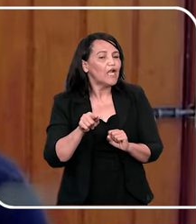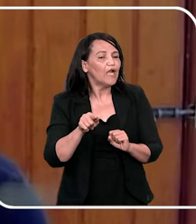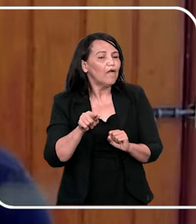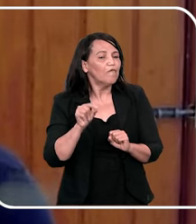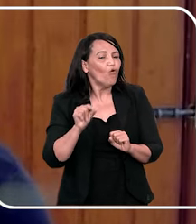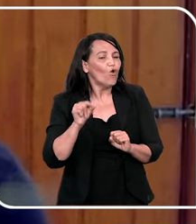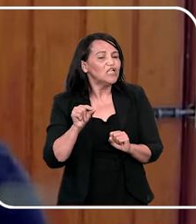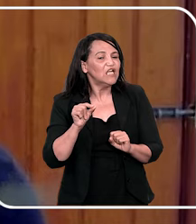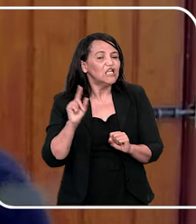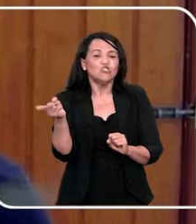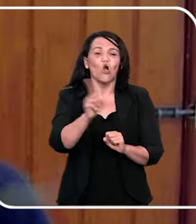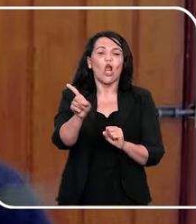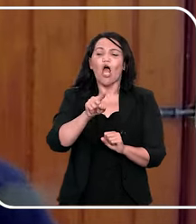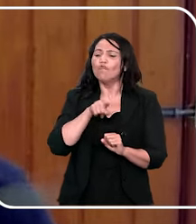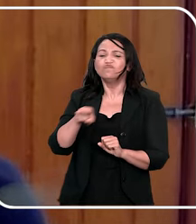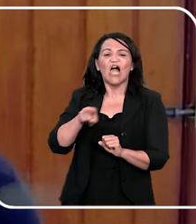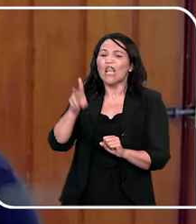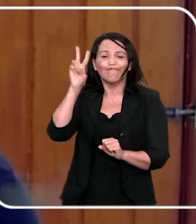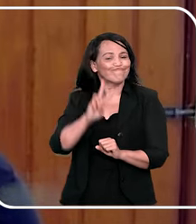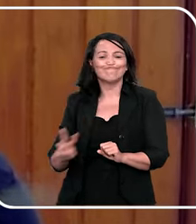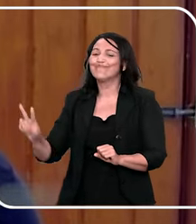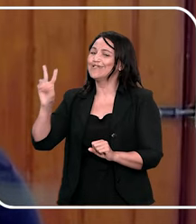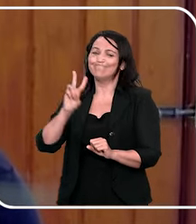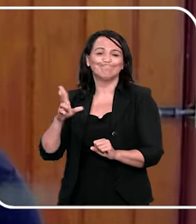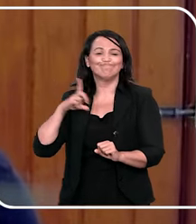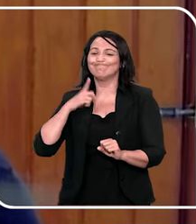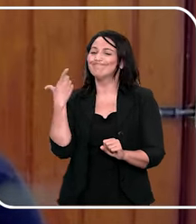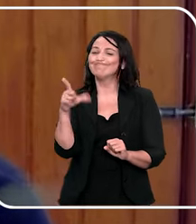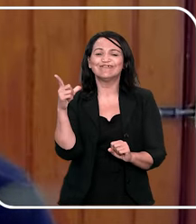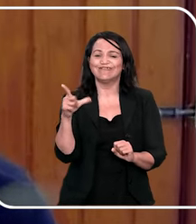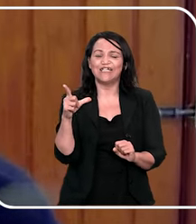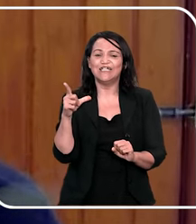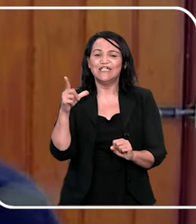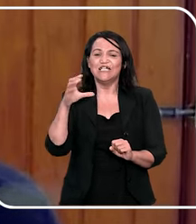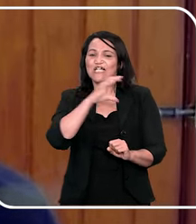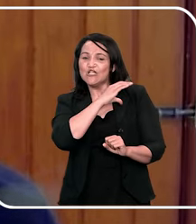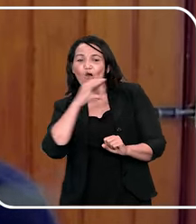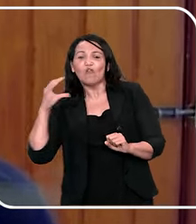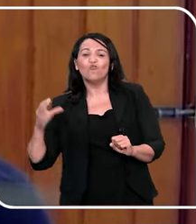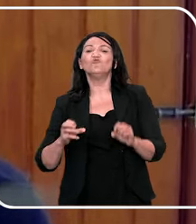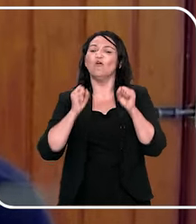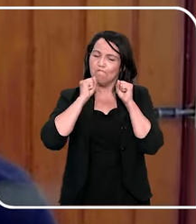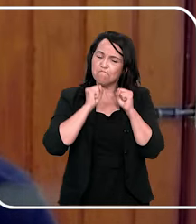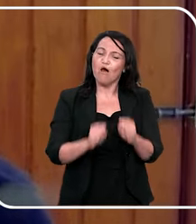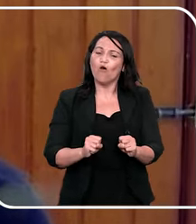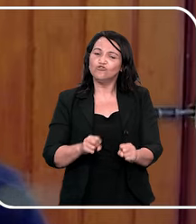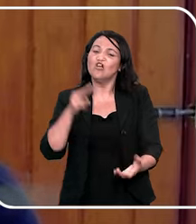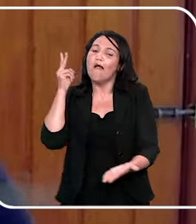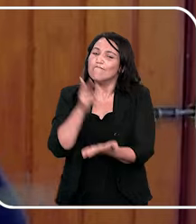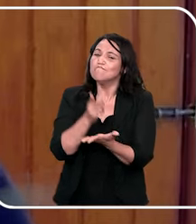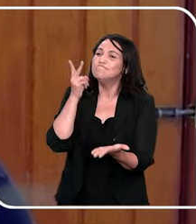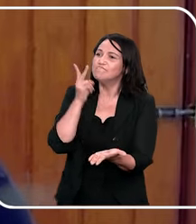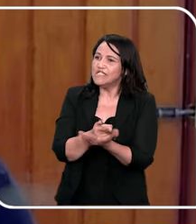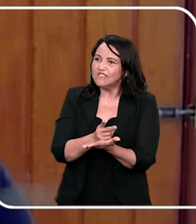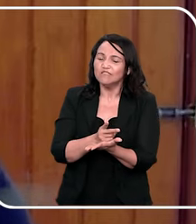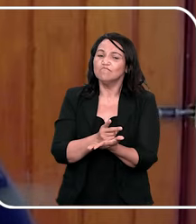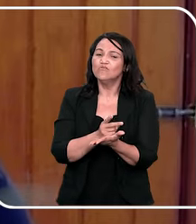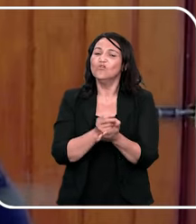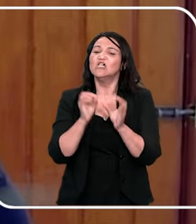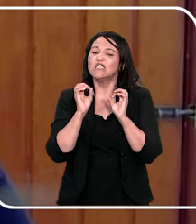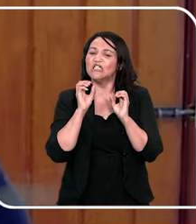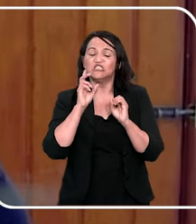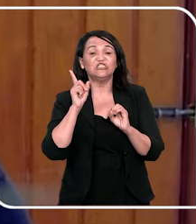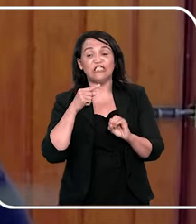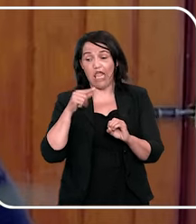ouvida, que o não dela não vale nada, e que um adulto pode sim continuar fazendo uma coisa mesmo que ela diga não, é essa